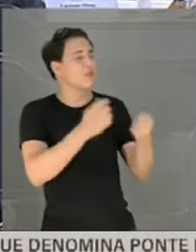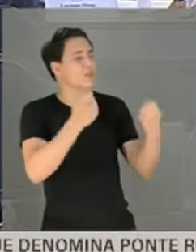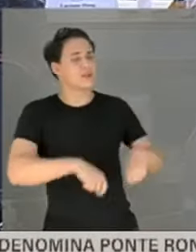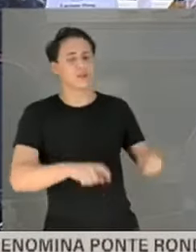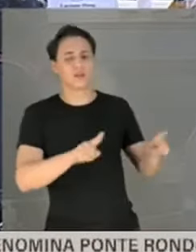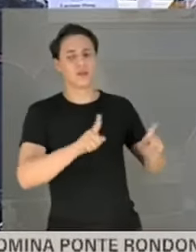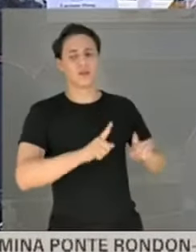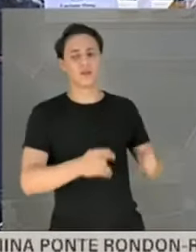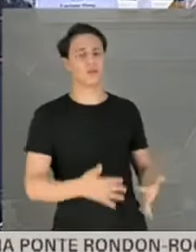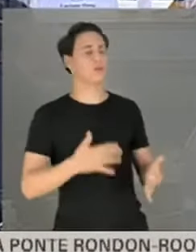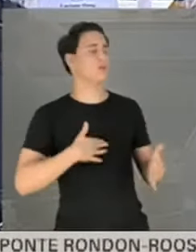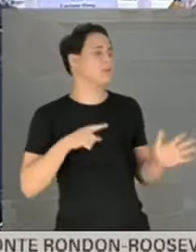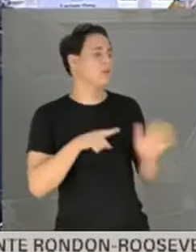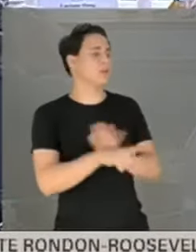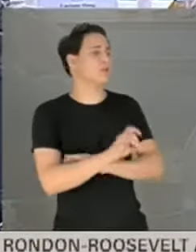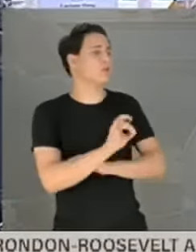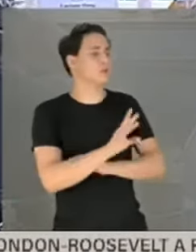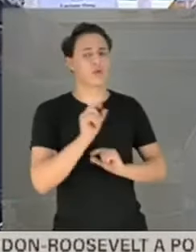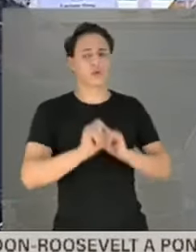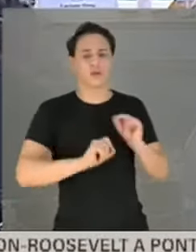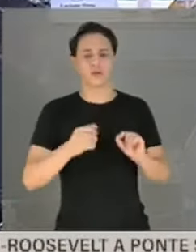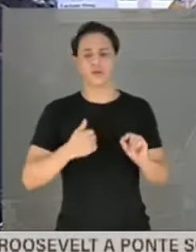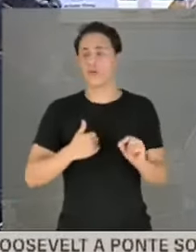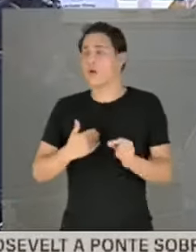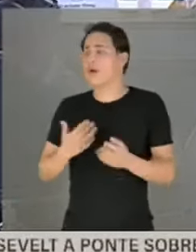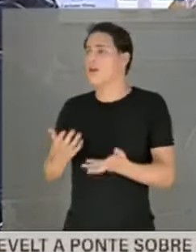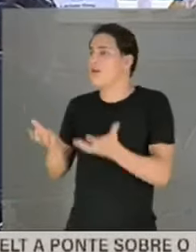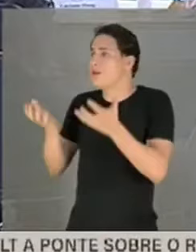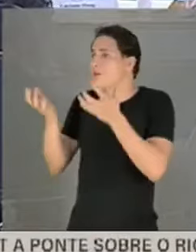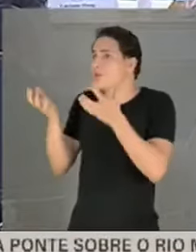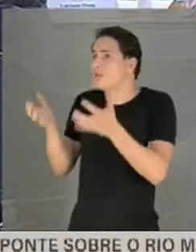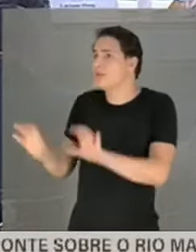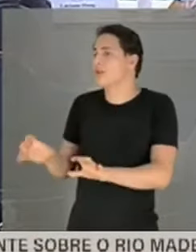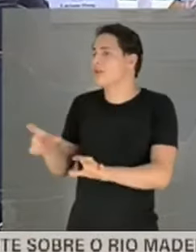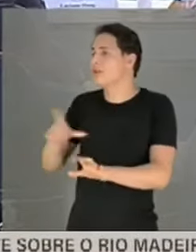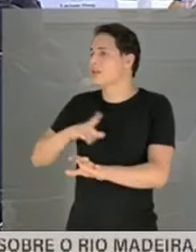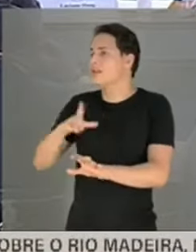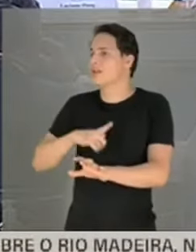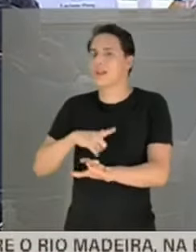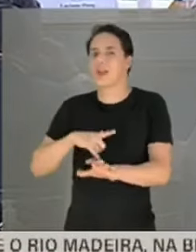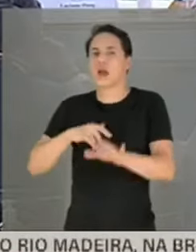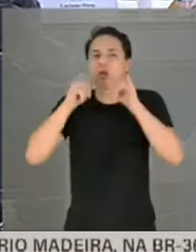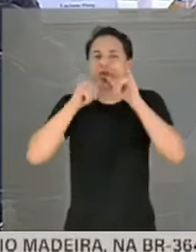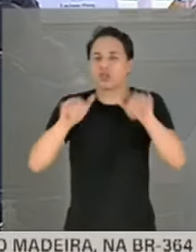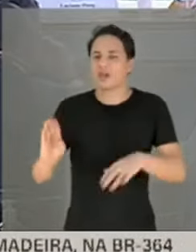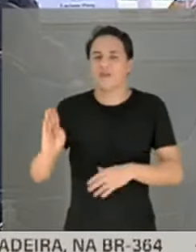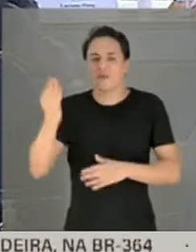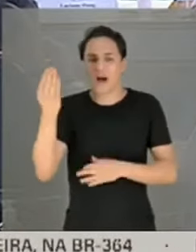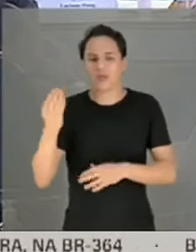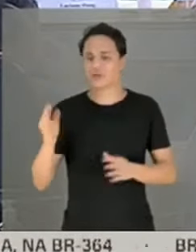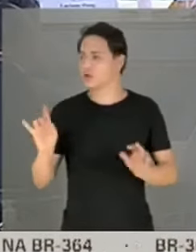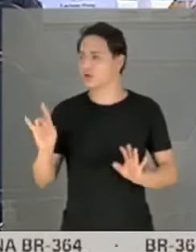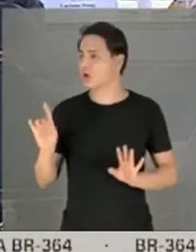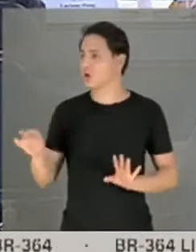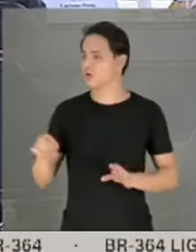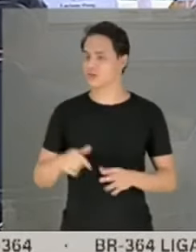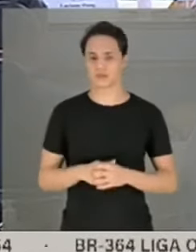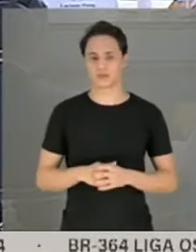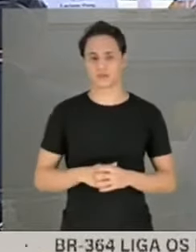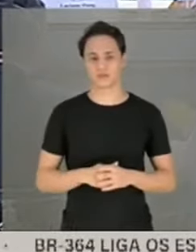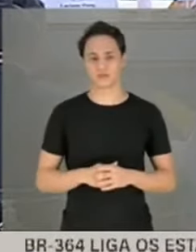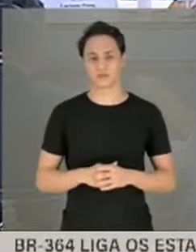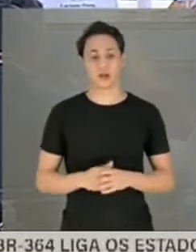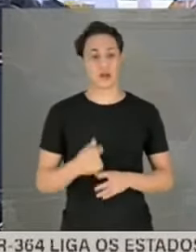quero que haja fake news depois, só isso. Não, não, eu só estou dizendo,